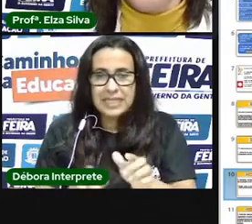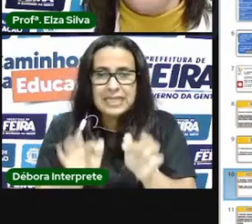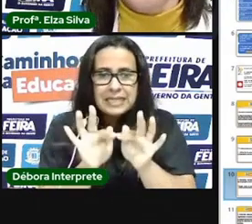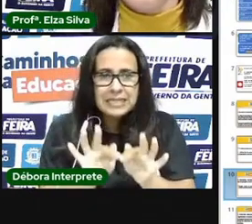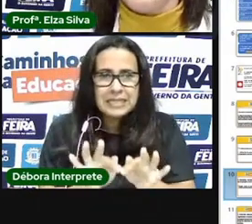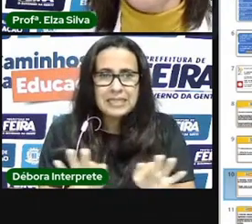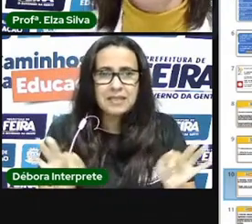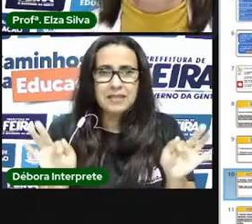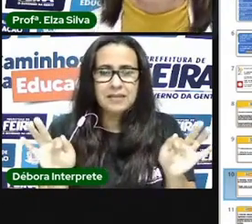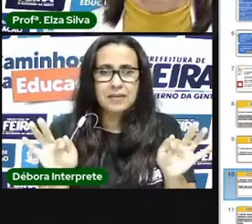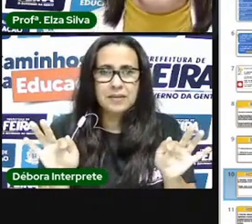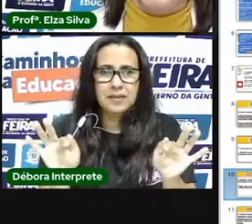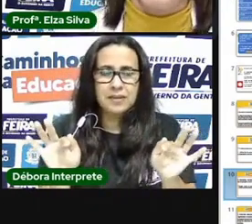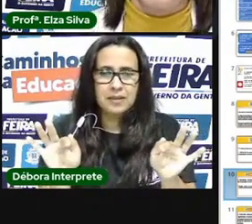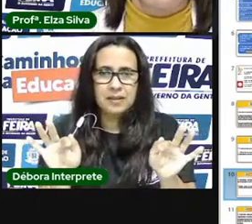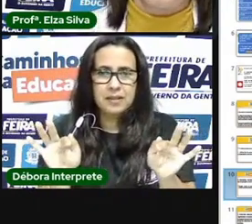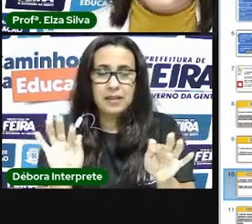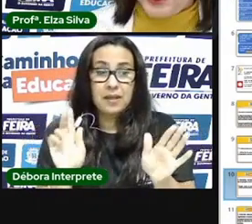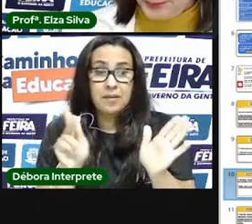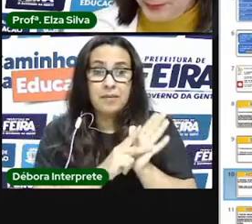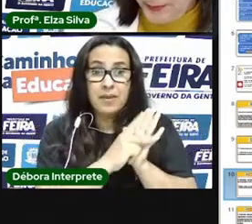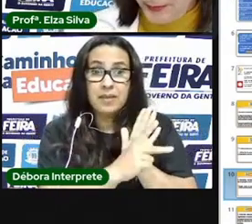da época em que a obra foi produzida.